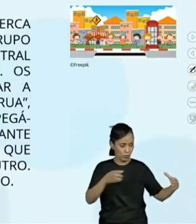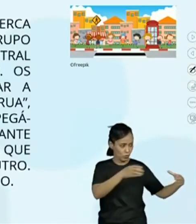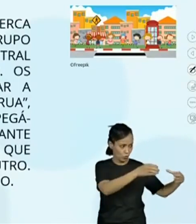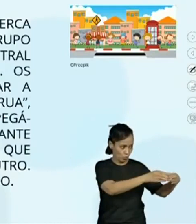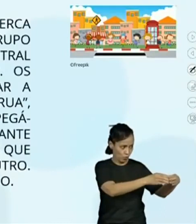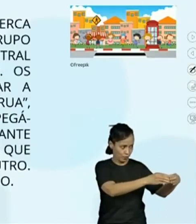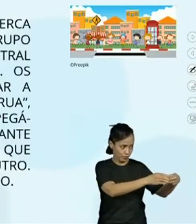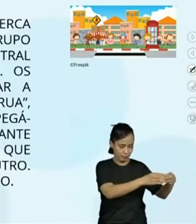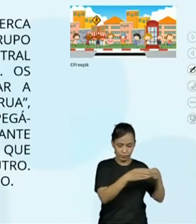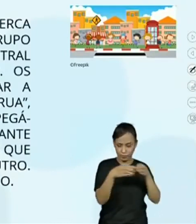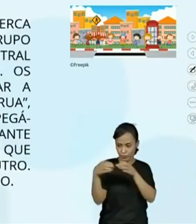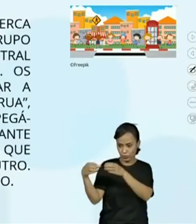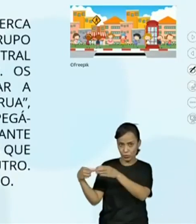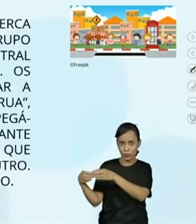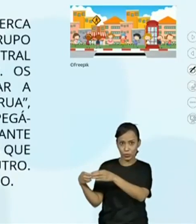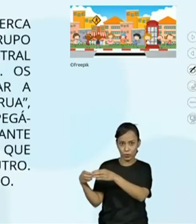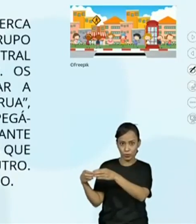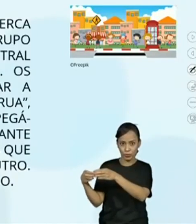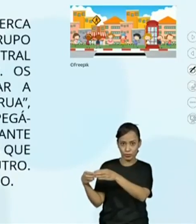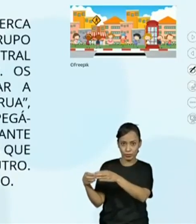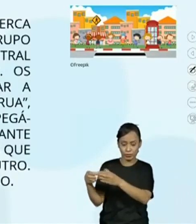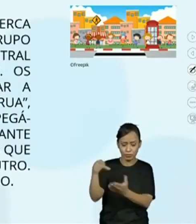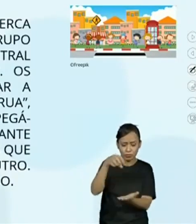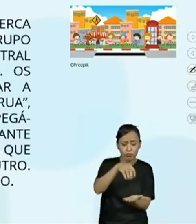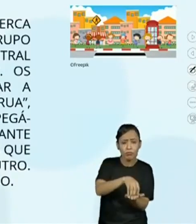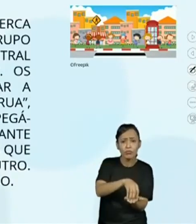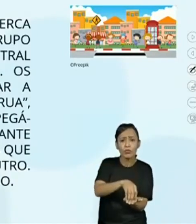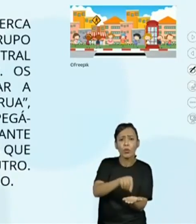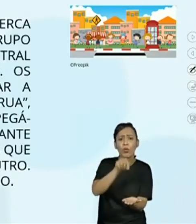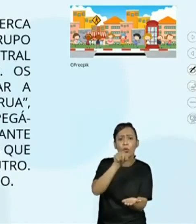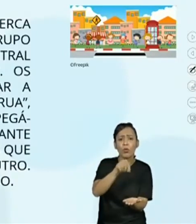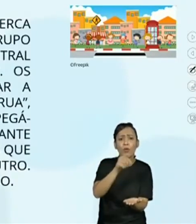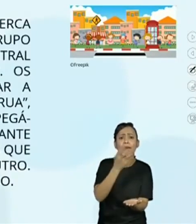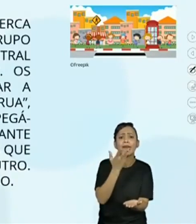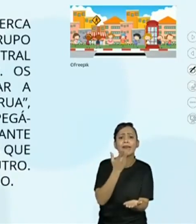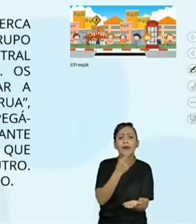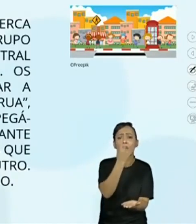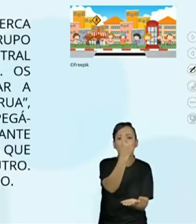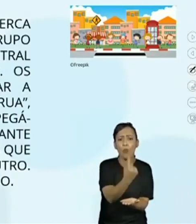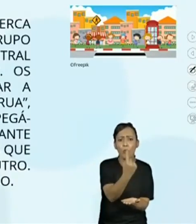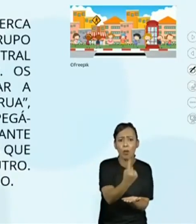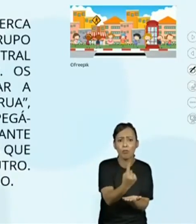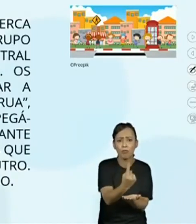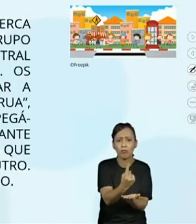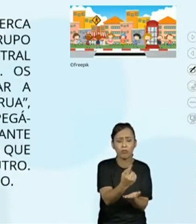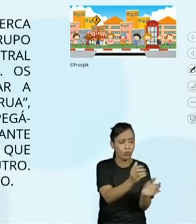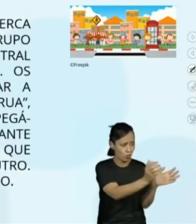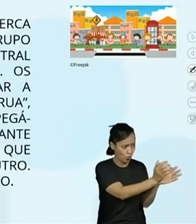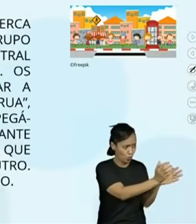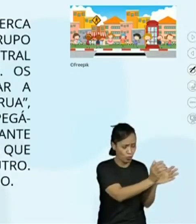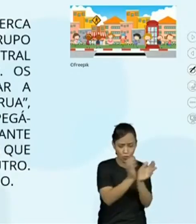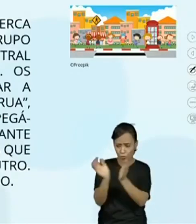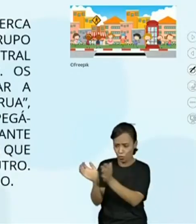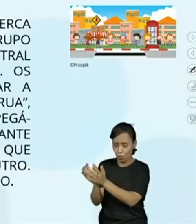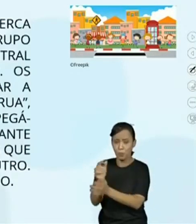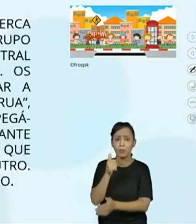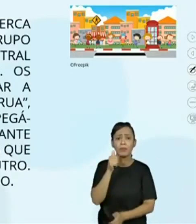deixando na área central apenas uma criança, a mãe da rua.